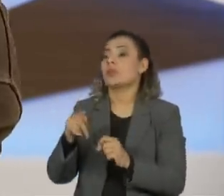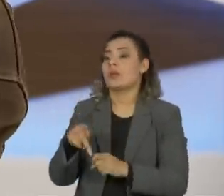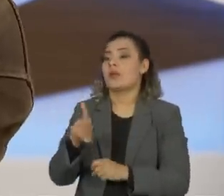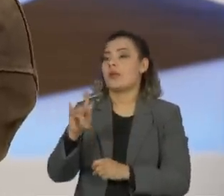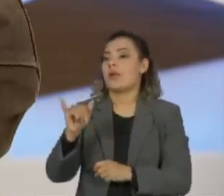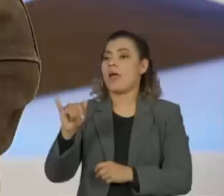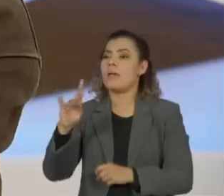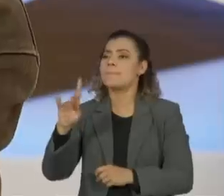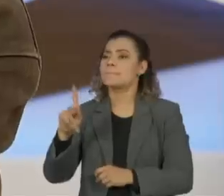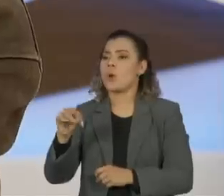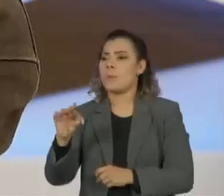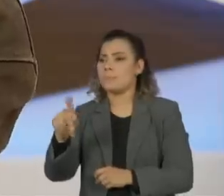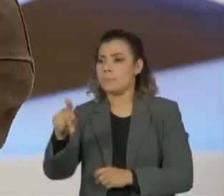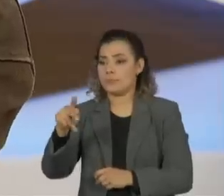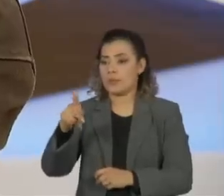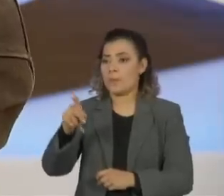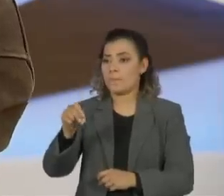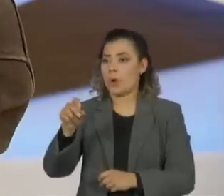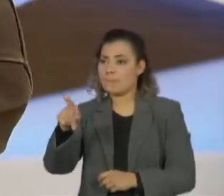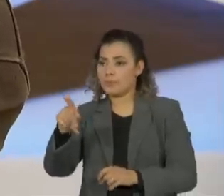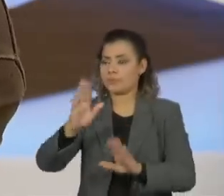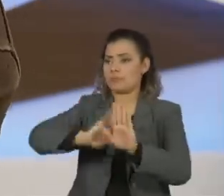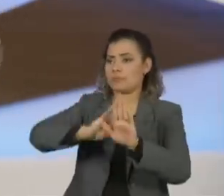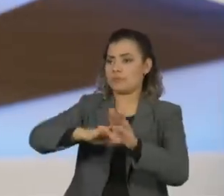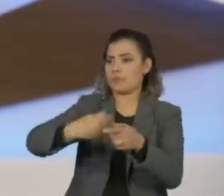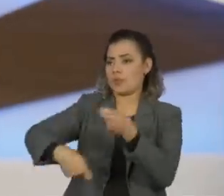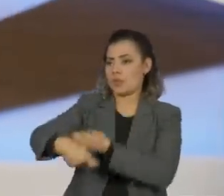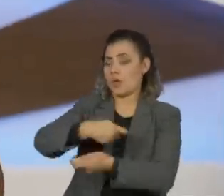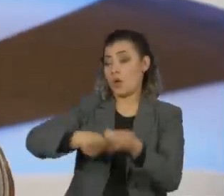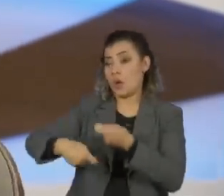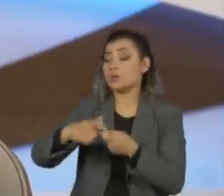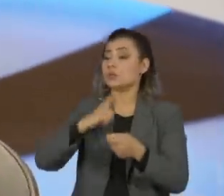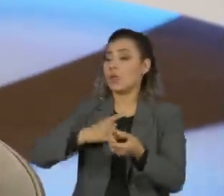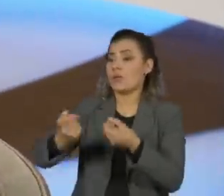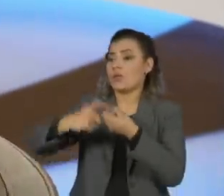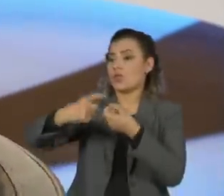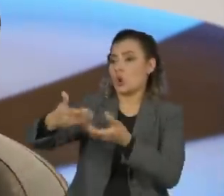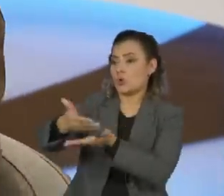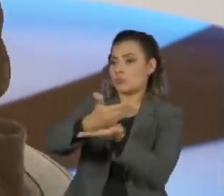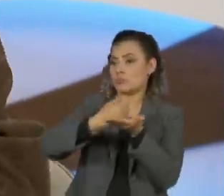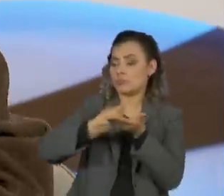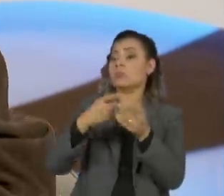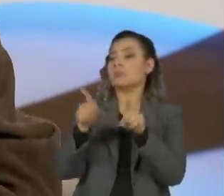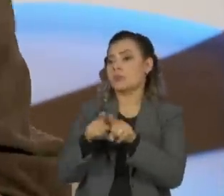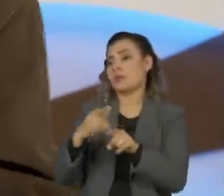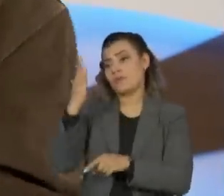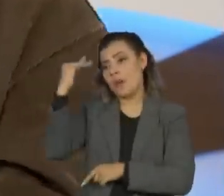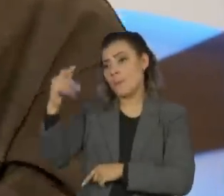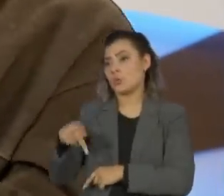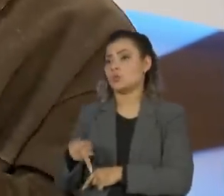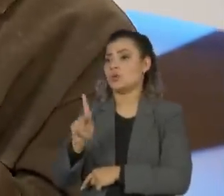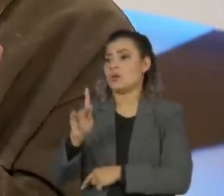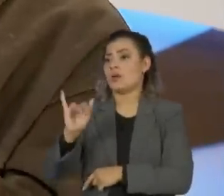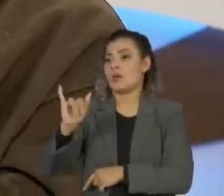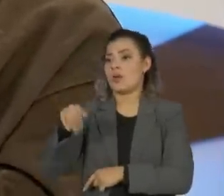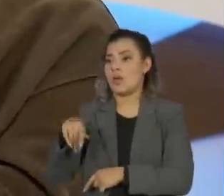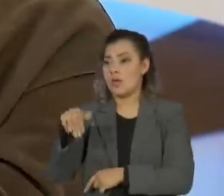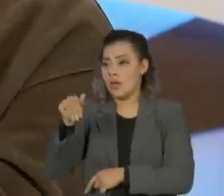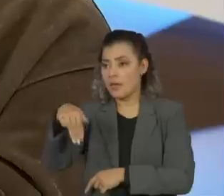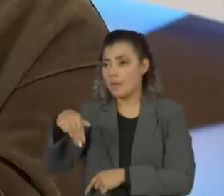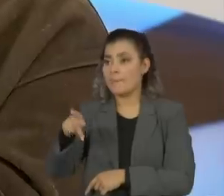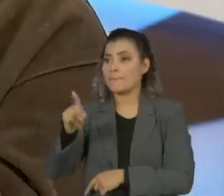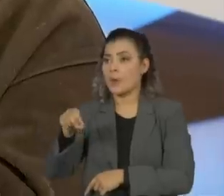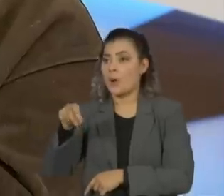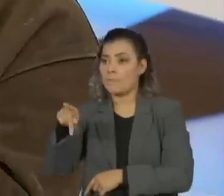subvencionado pelo governo, mas aí teve um business plan e o cara vai ter um retorno e tal da agenda, você vai receber o cara. Hoje em dia, a K